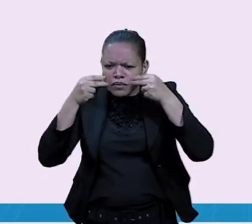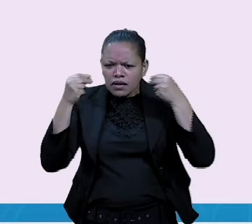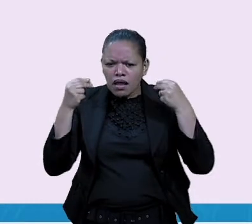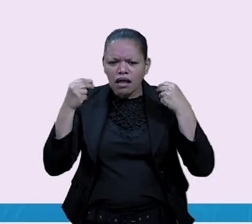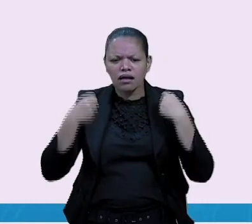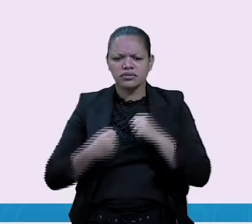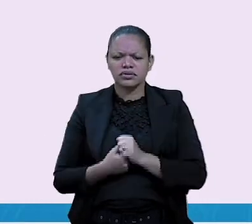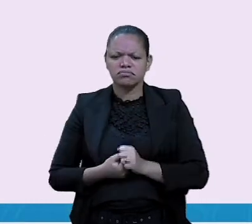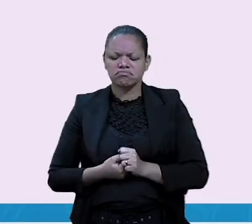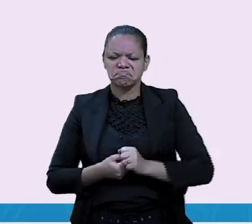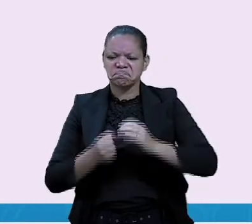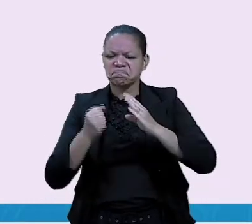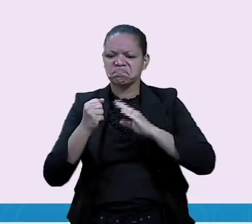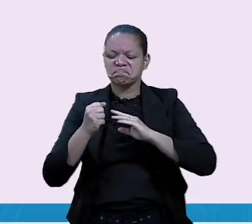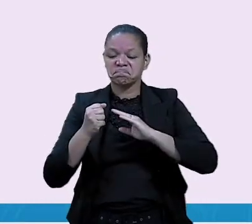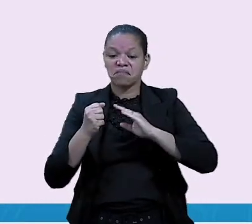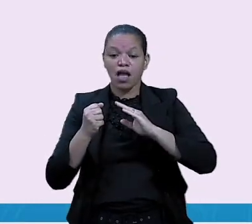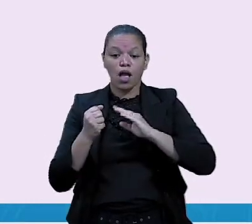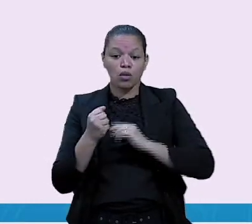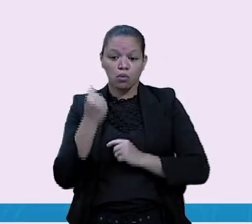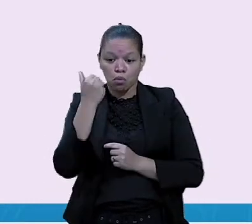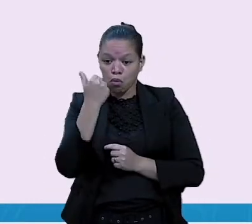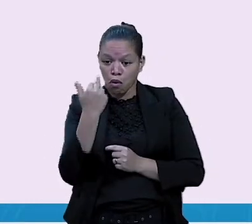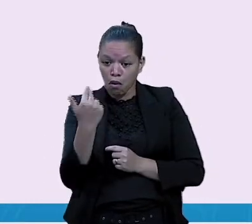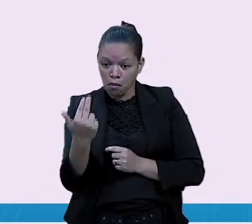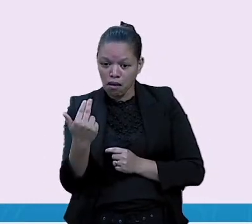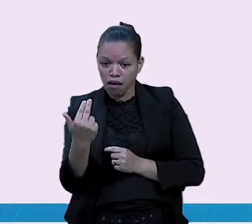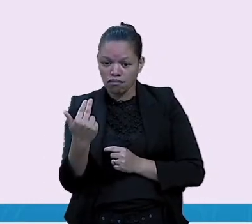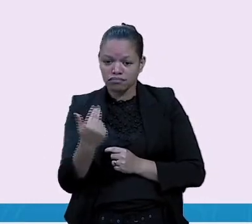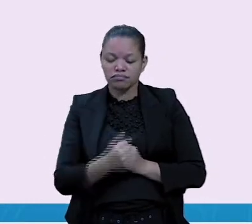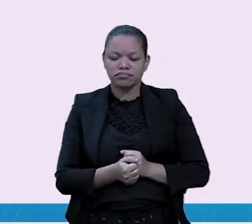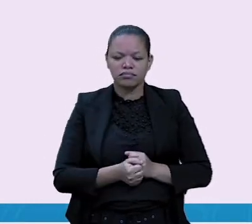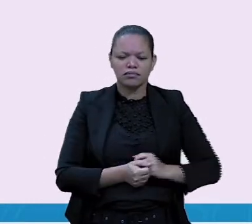Diminutivo. Como é que eu chamo gato bem pequenininho?